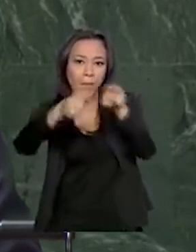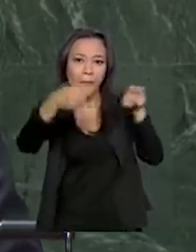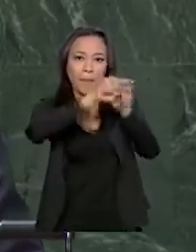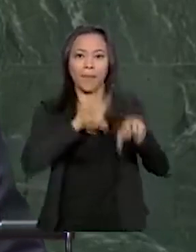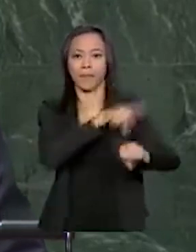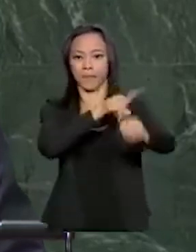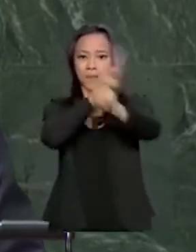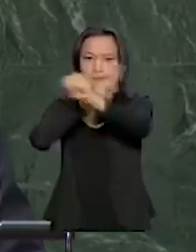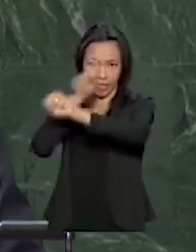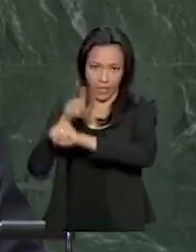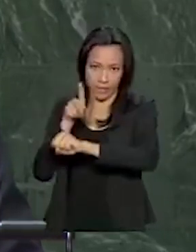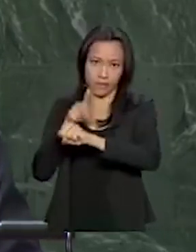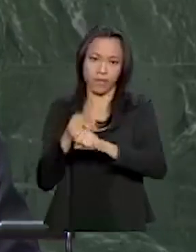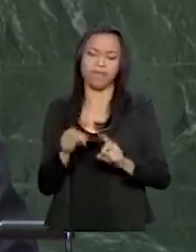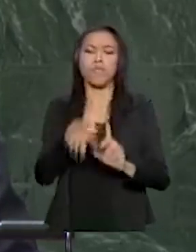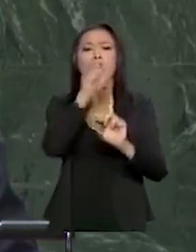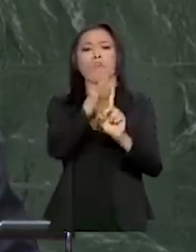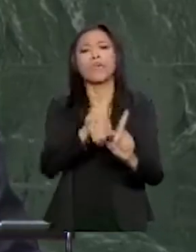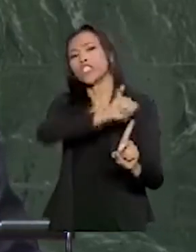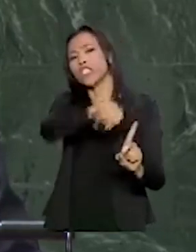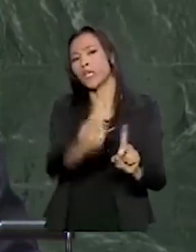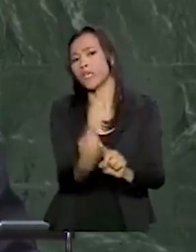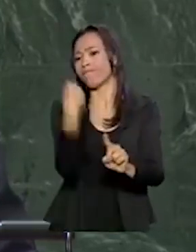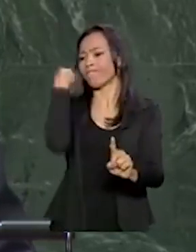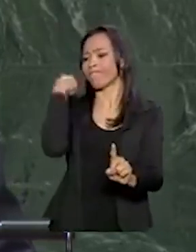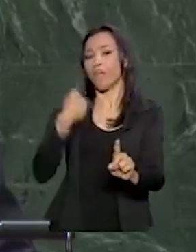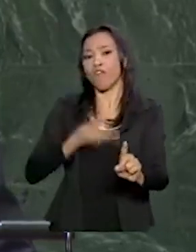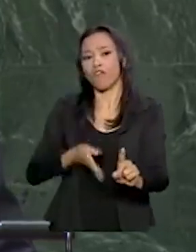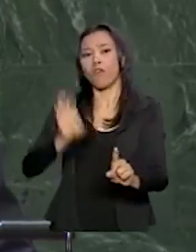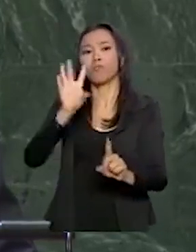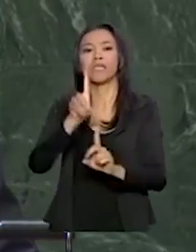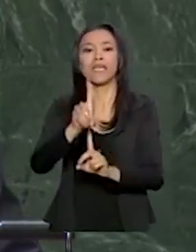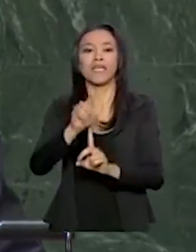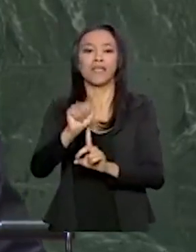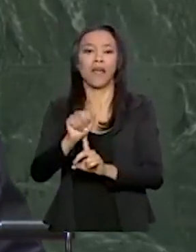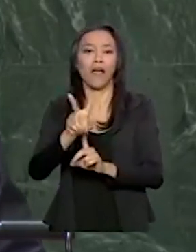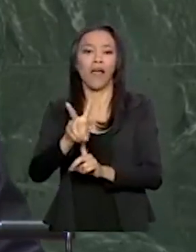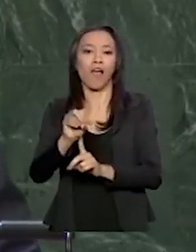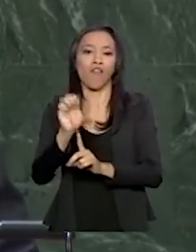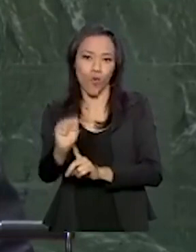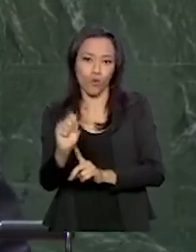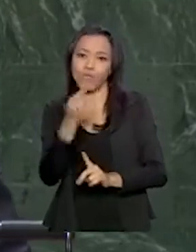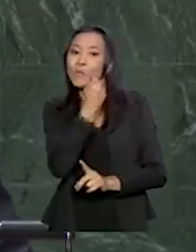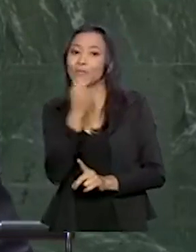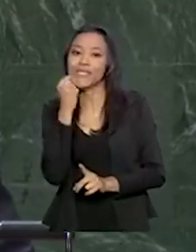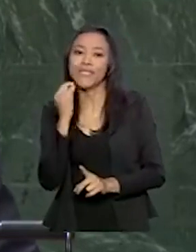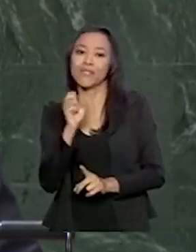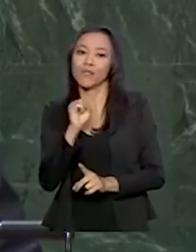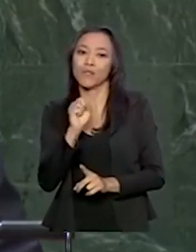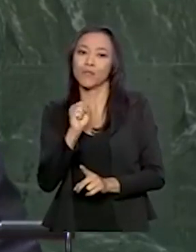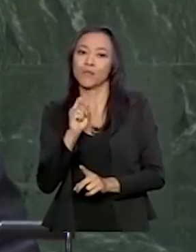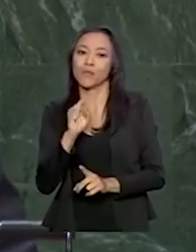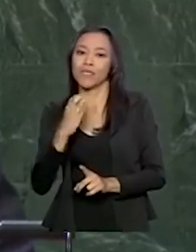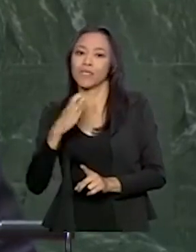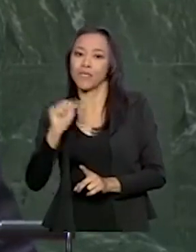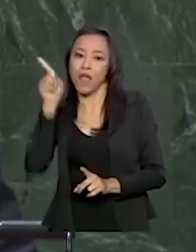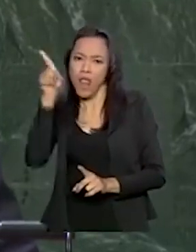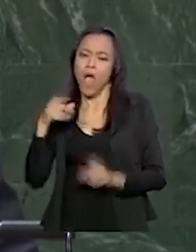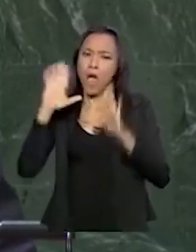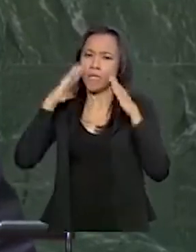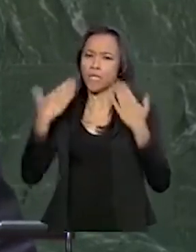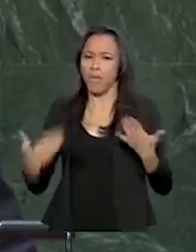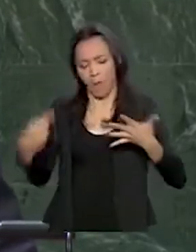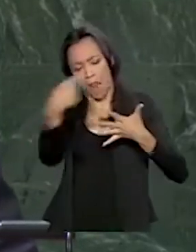Em janeiro, estivemos em Davos, onde apresentamos nosso ambicioso programa de